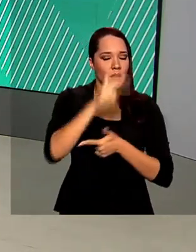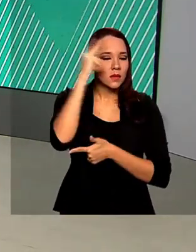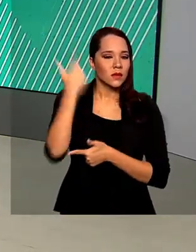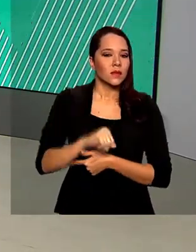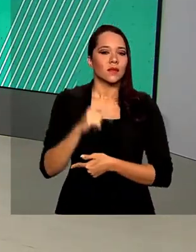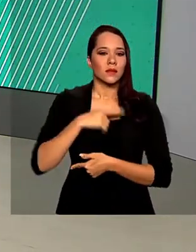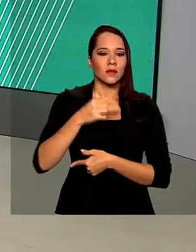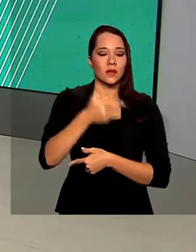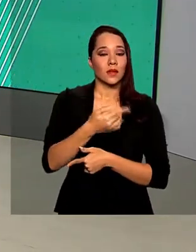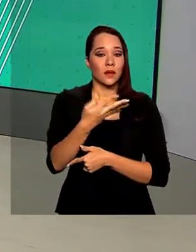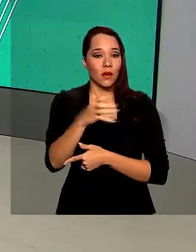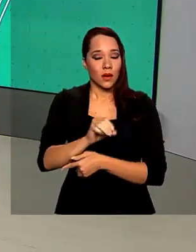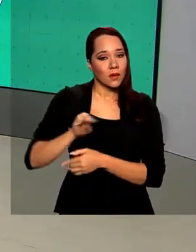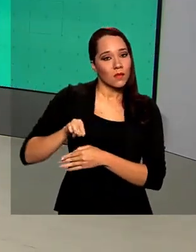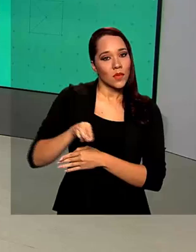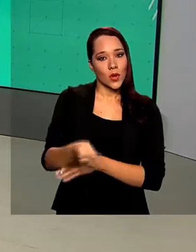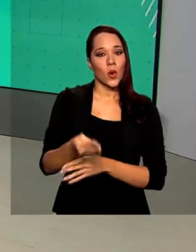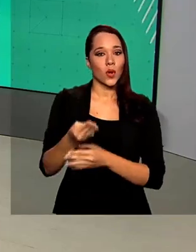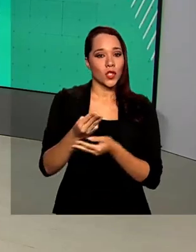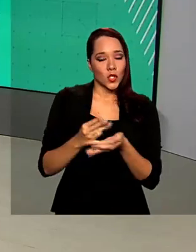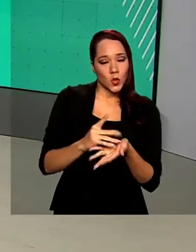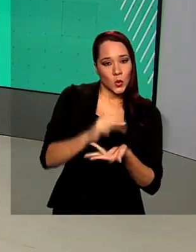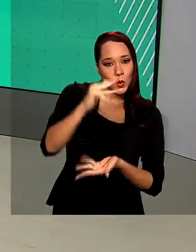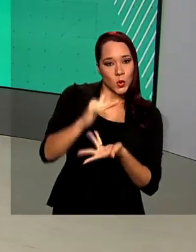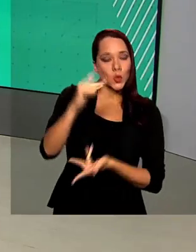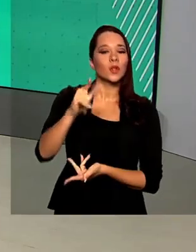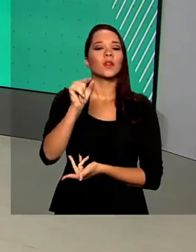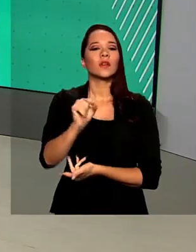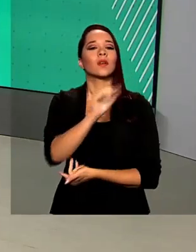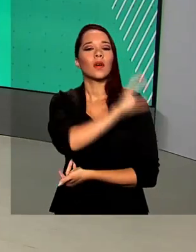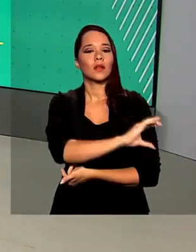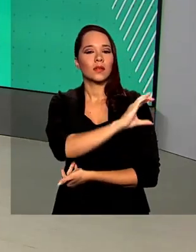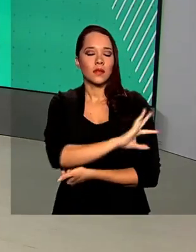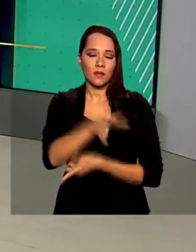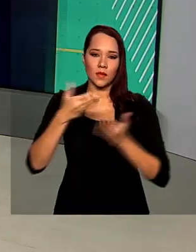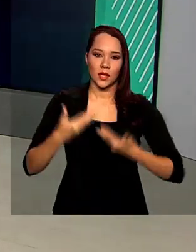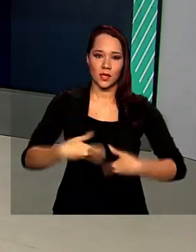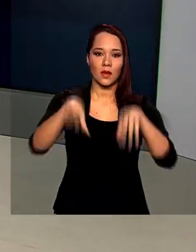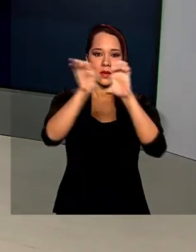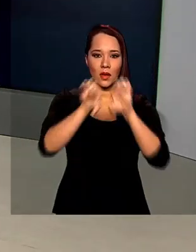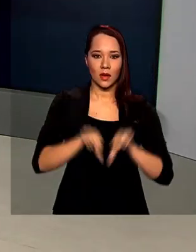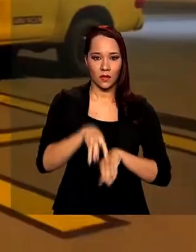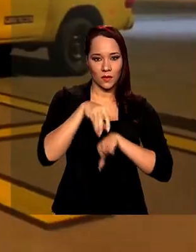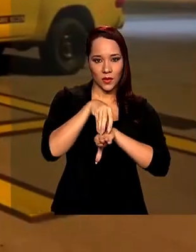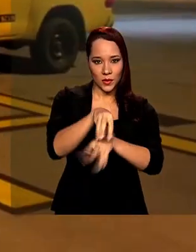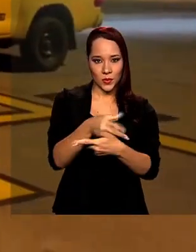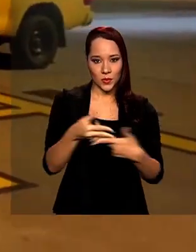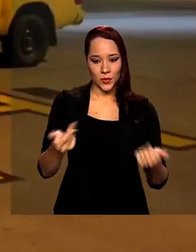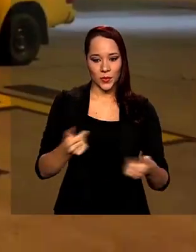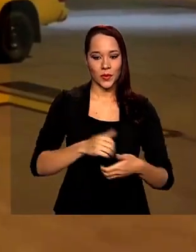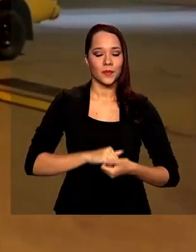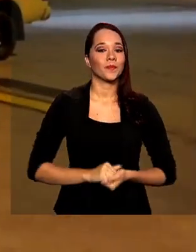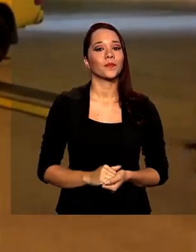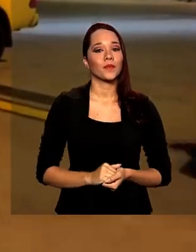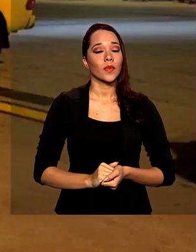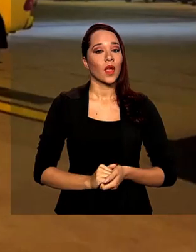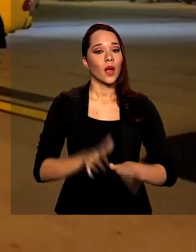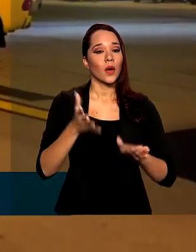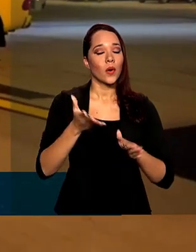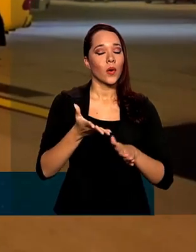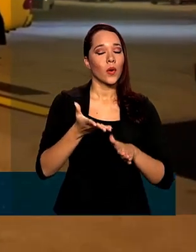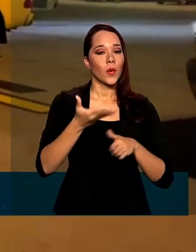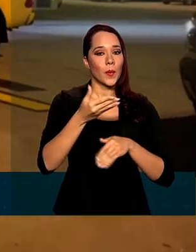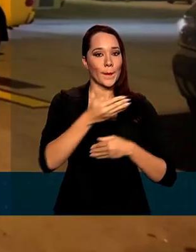240 milhões de unidades é coordenada pelo Ministério da Infraestrutura. O ministro da